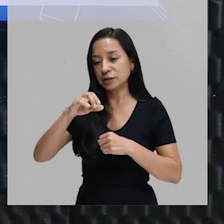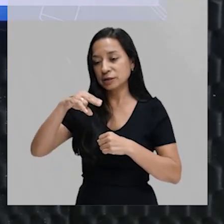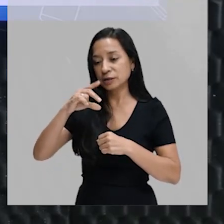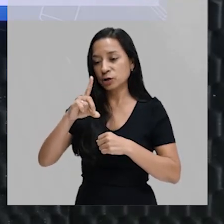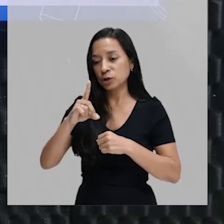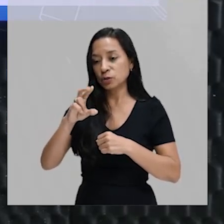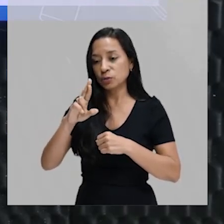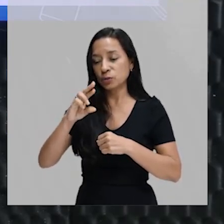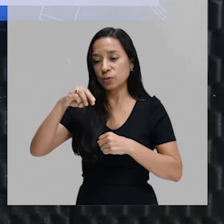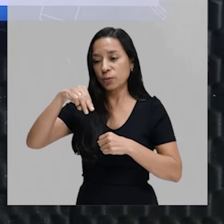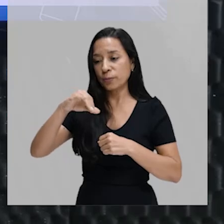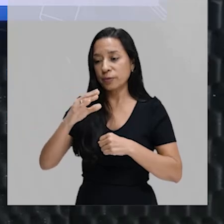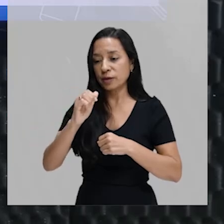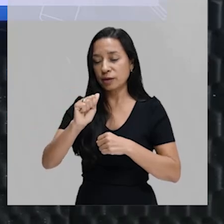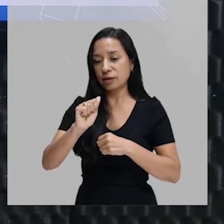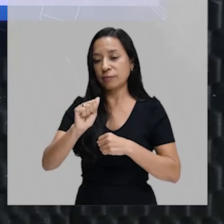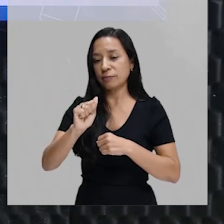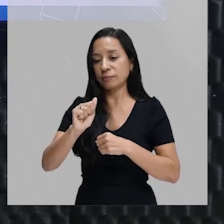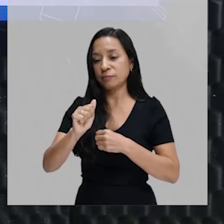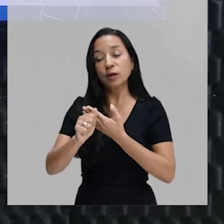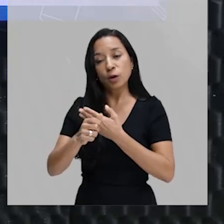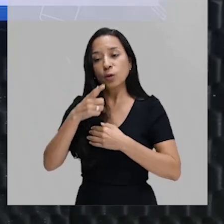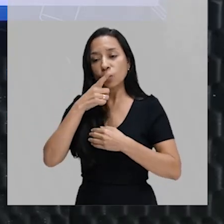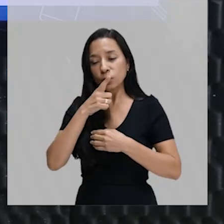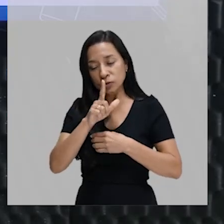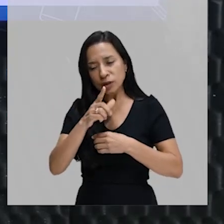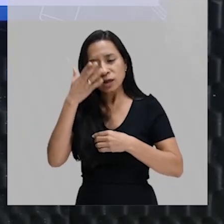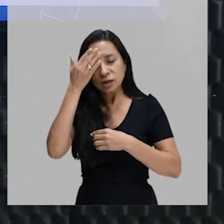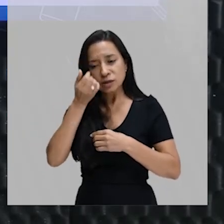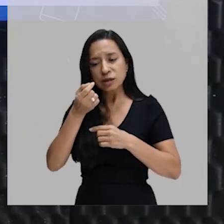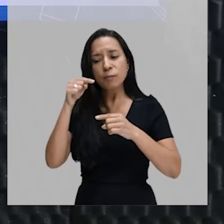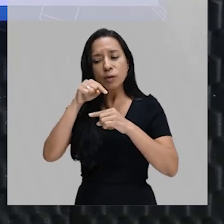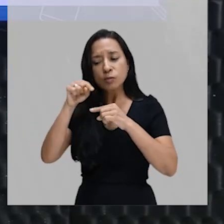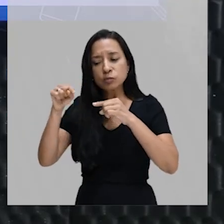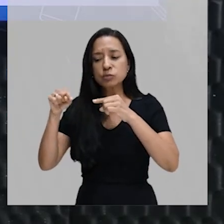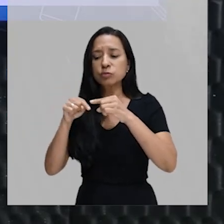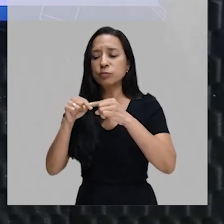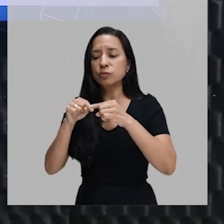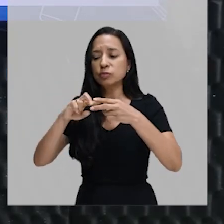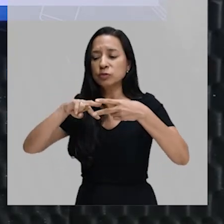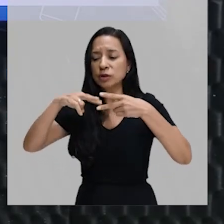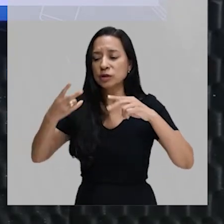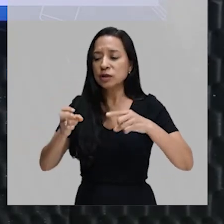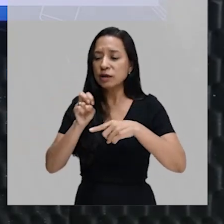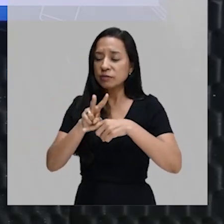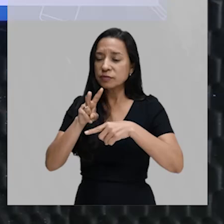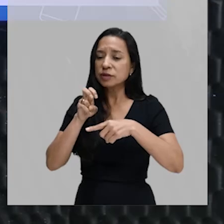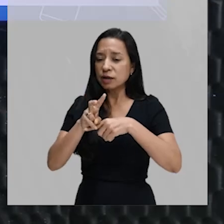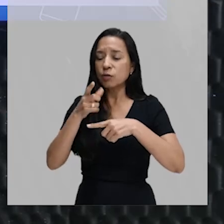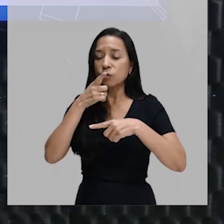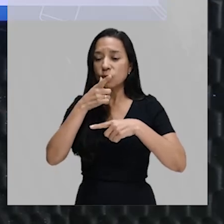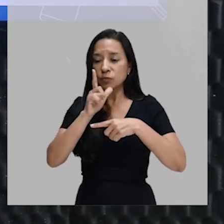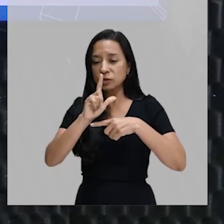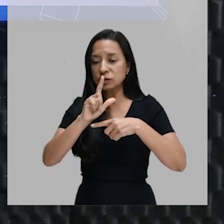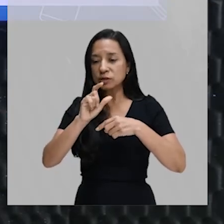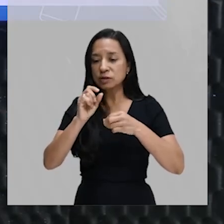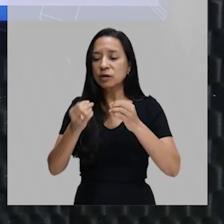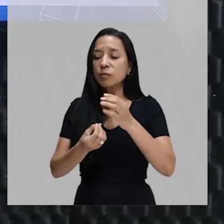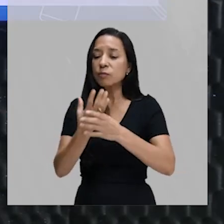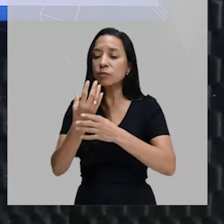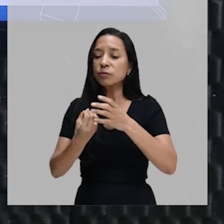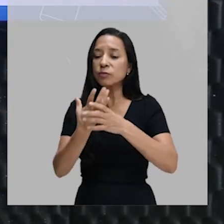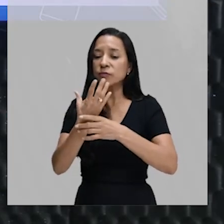enzimas de restrição, elas conseguem identificar esses pontos do DNA viral para que ela consiga promover o quê?